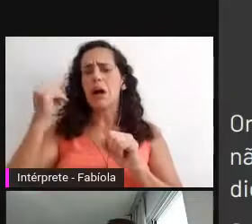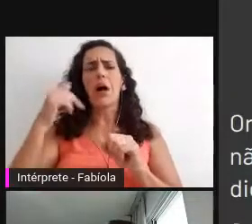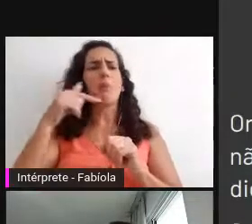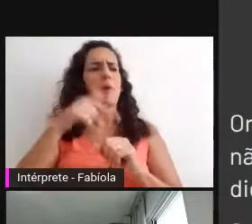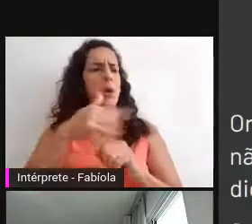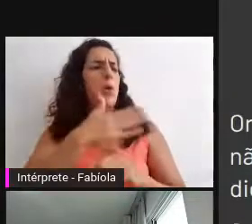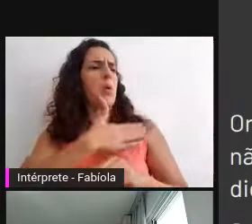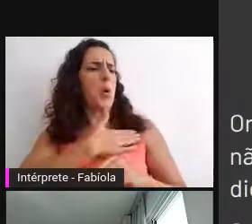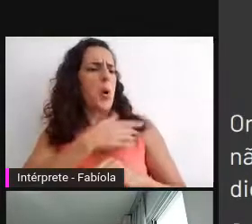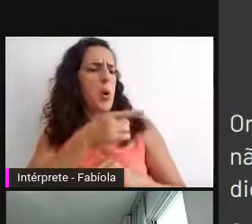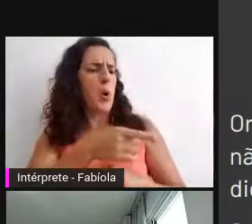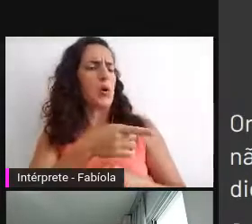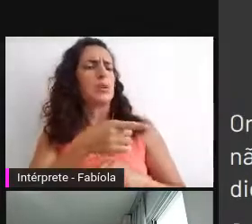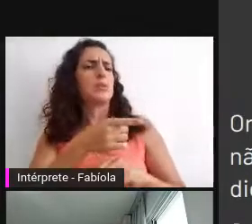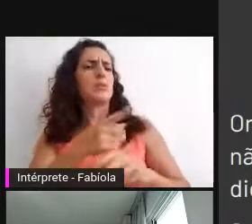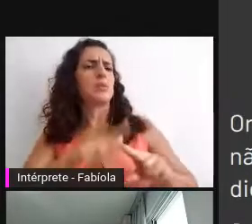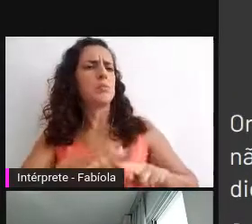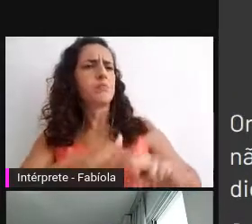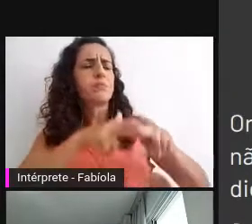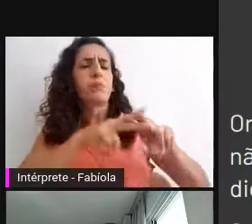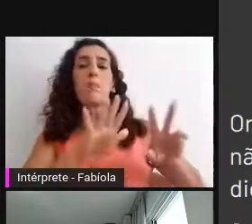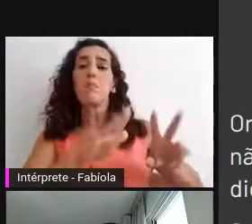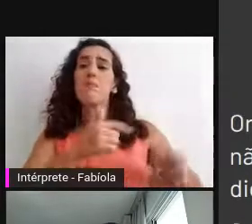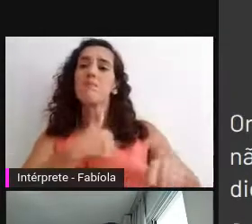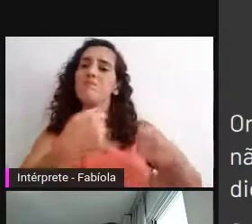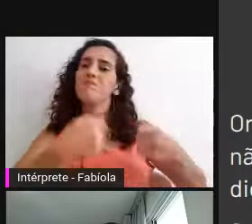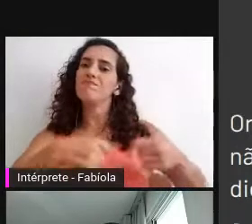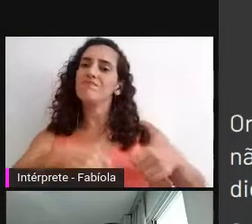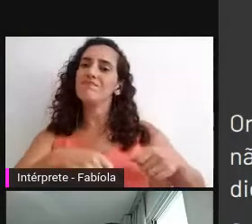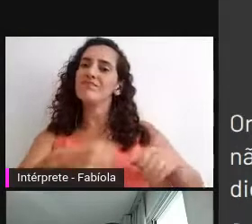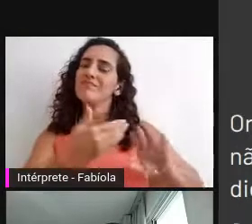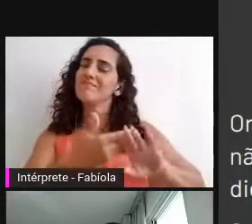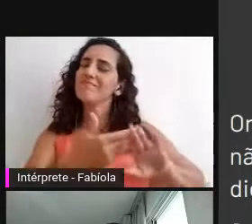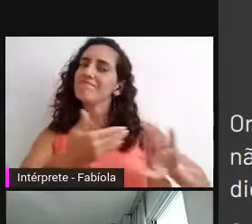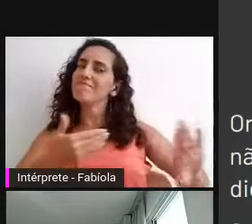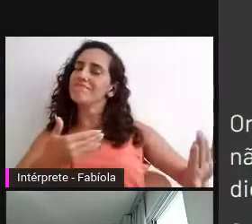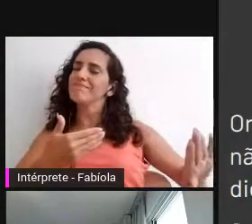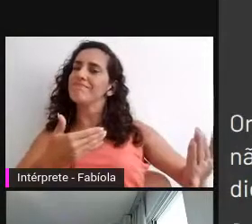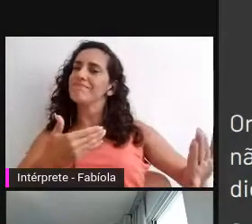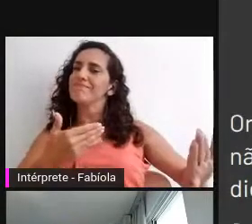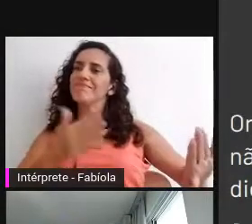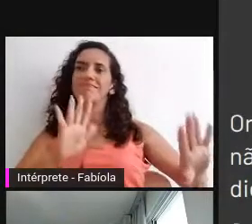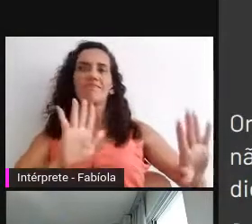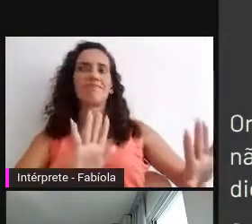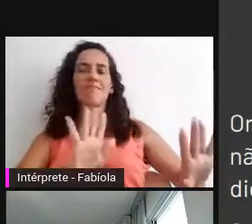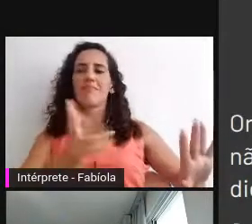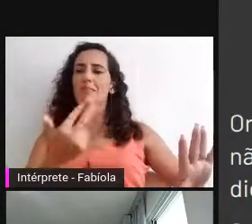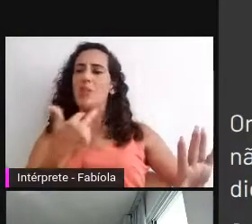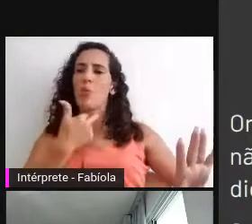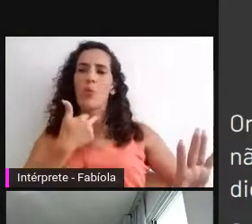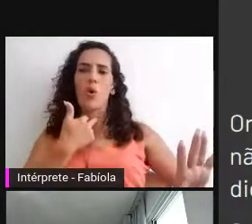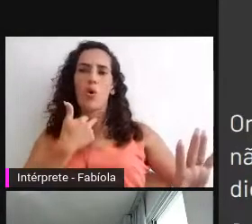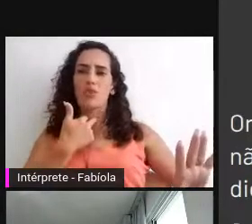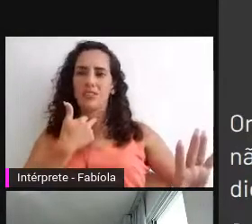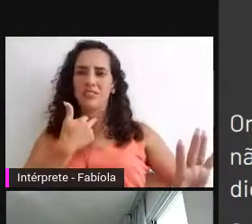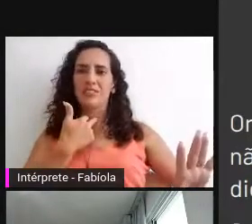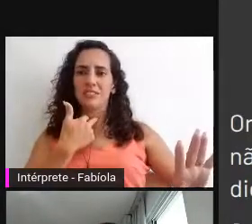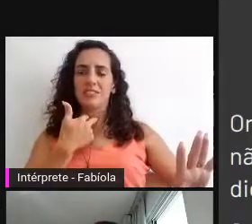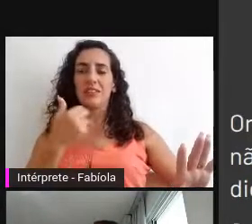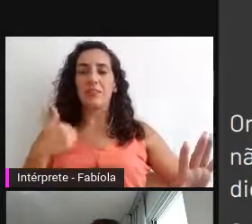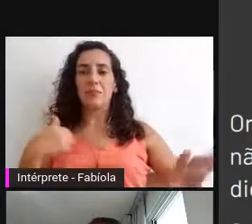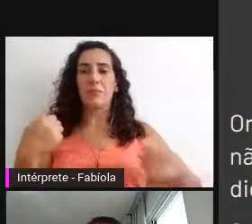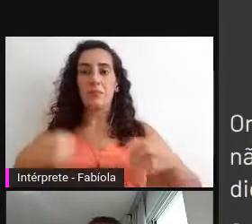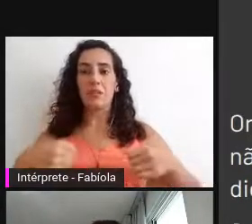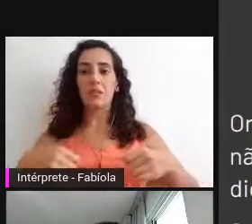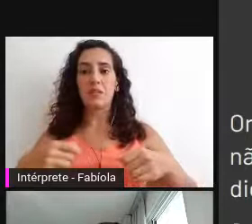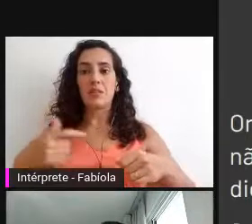goste de fazer isso. Não, eu tenho que me afastar desse objeto digital, desse documento, e